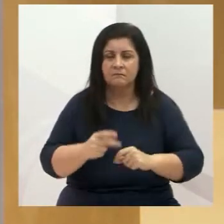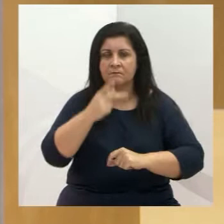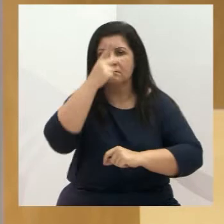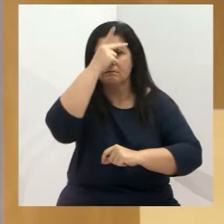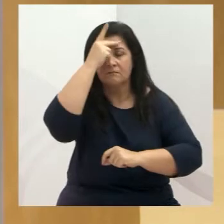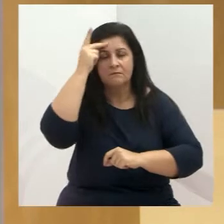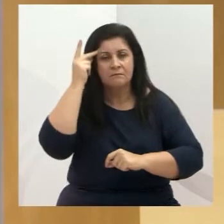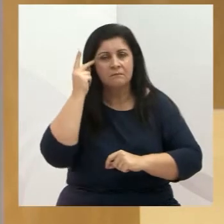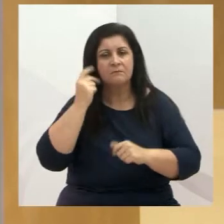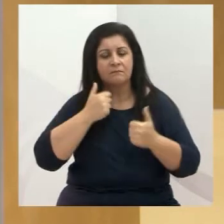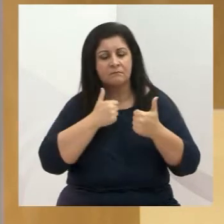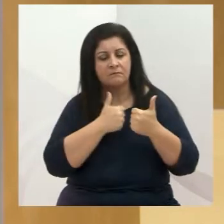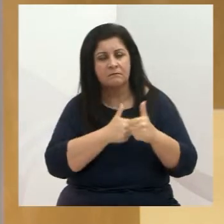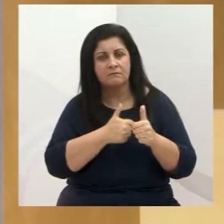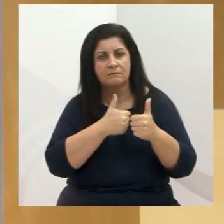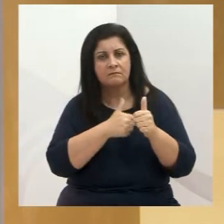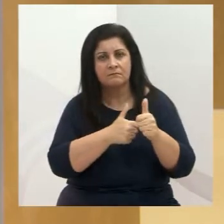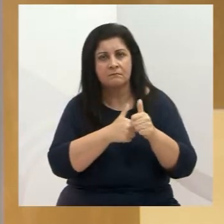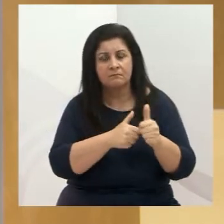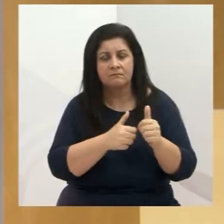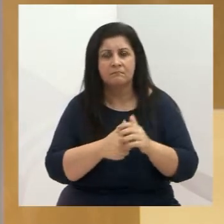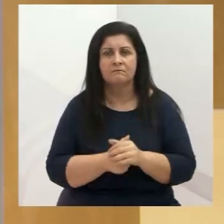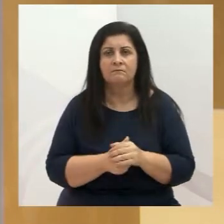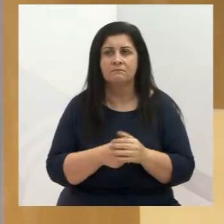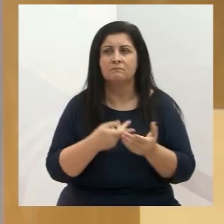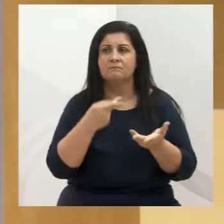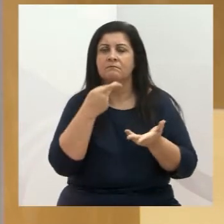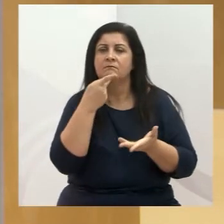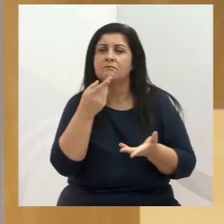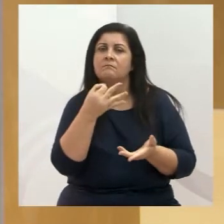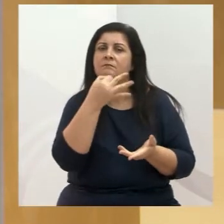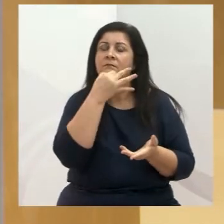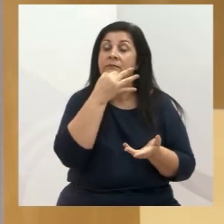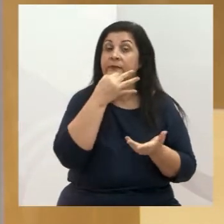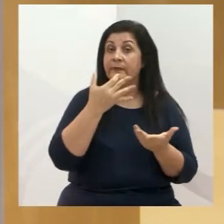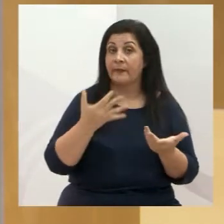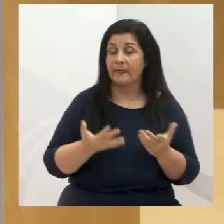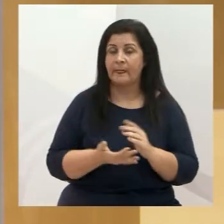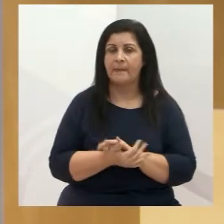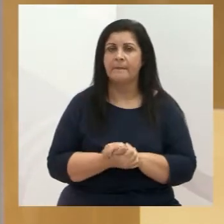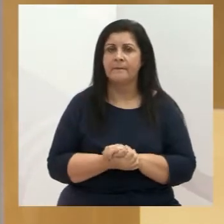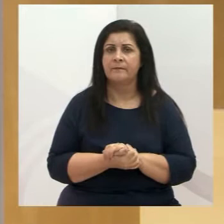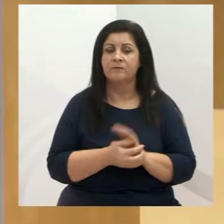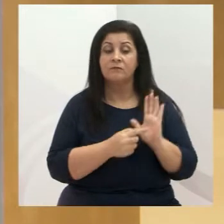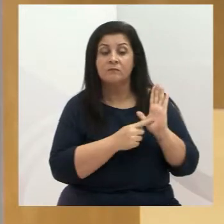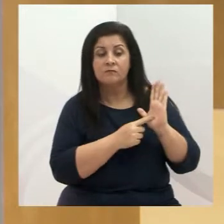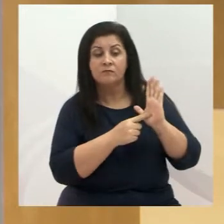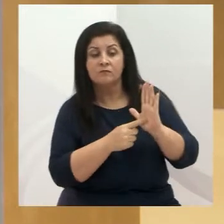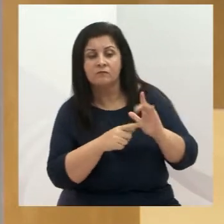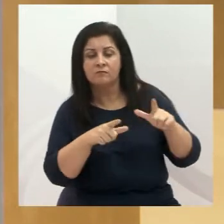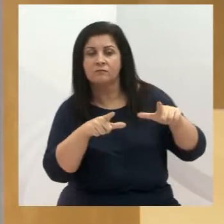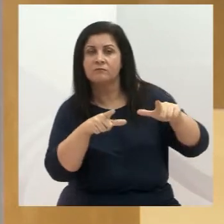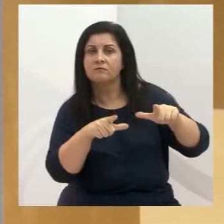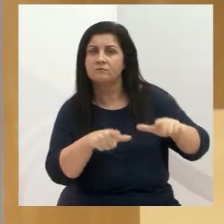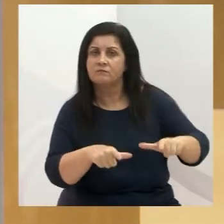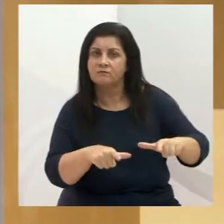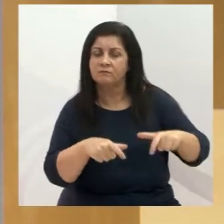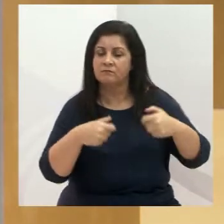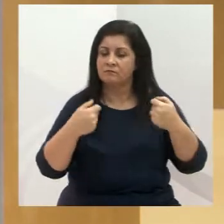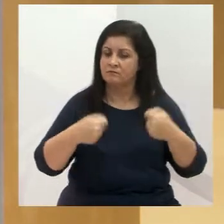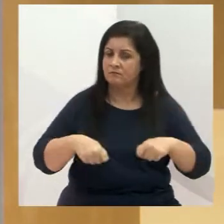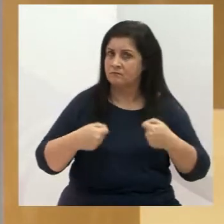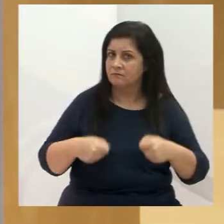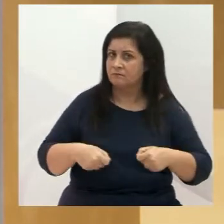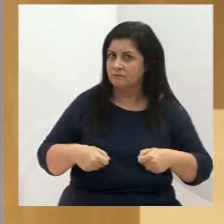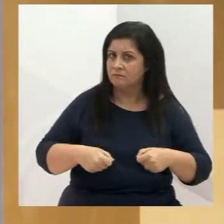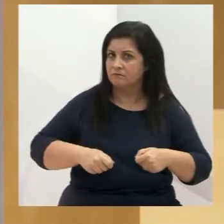acompanhando, que vêm nos trazendo sugestões, que vêm indicando lugares onde precisam ser